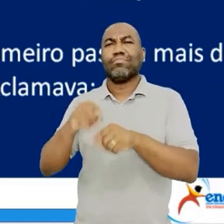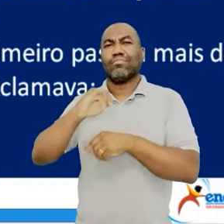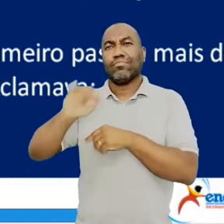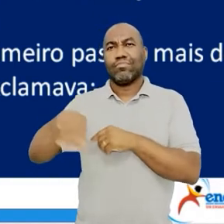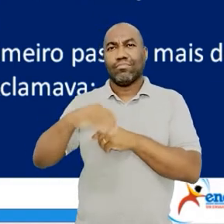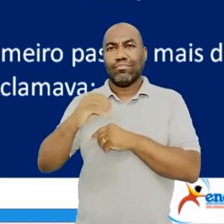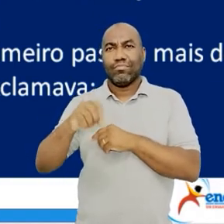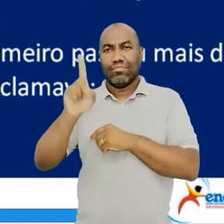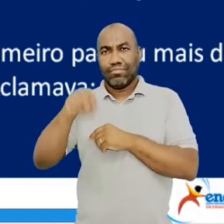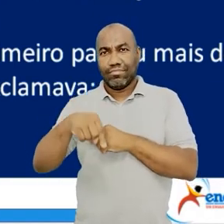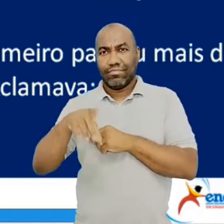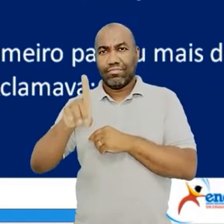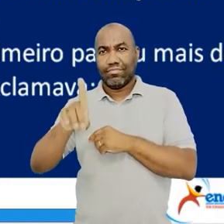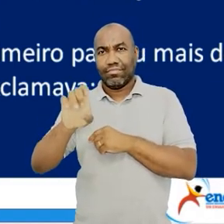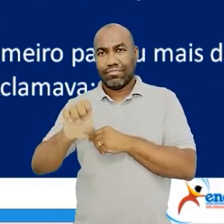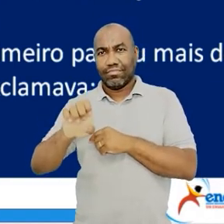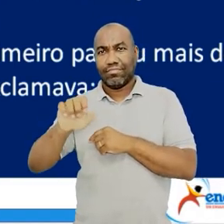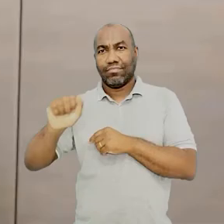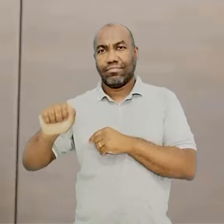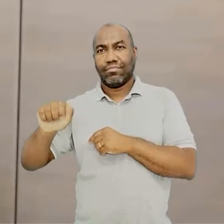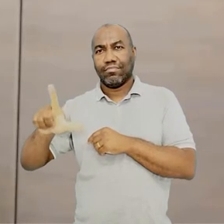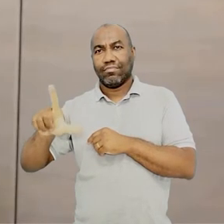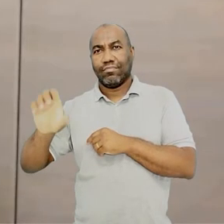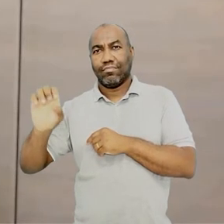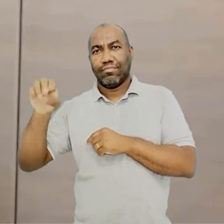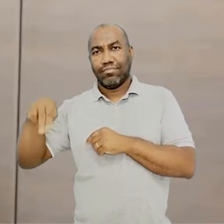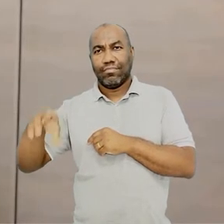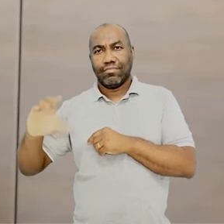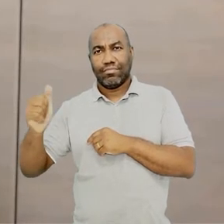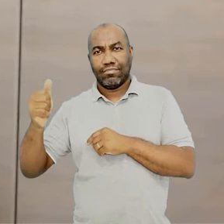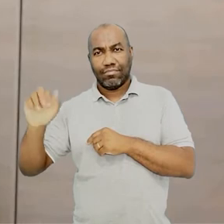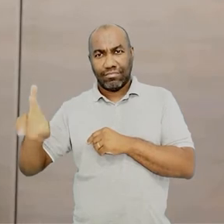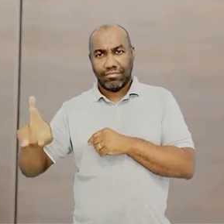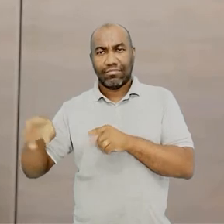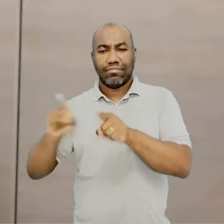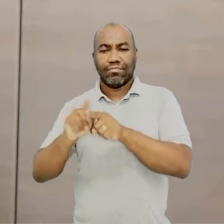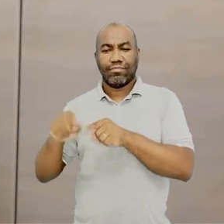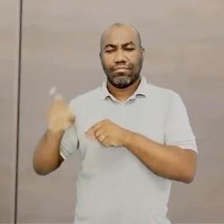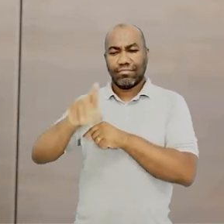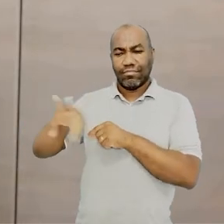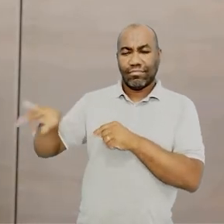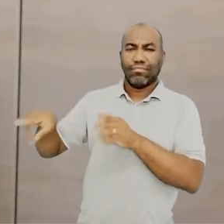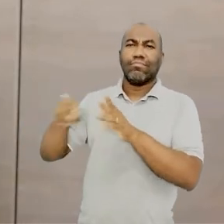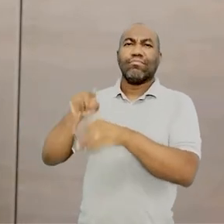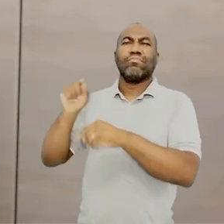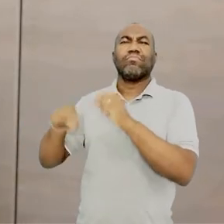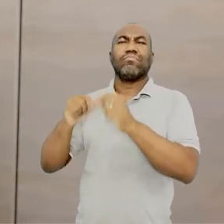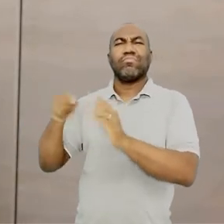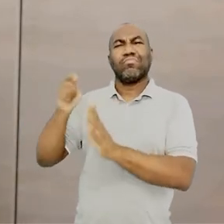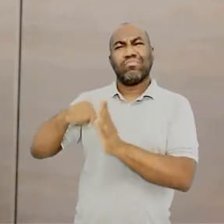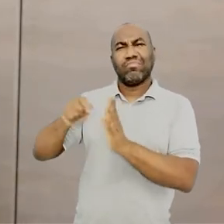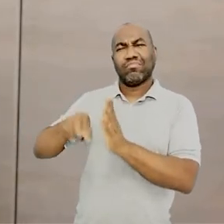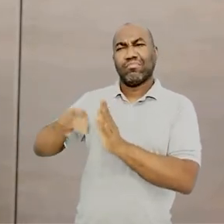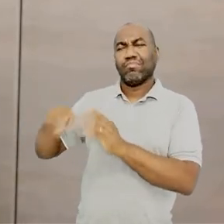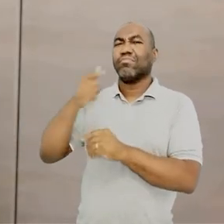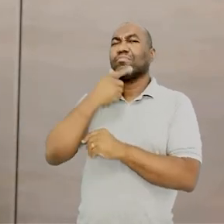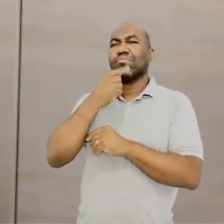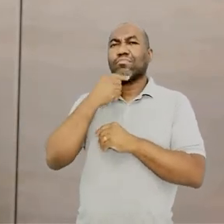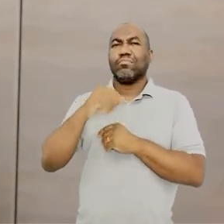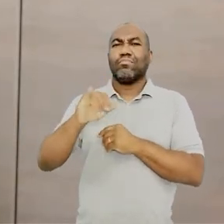Alencar com sua tríade, né? Indianista. Iracema, o